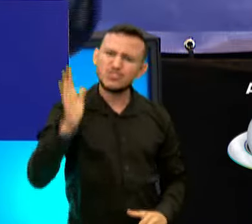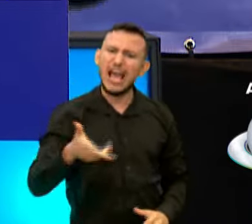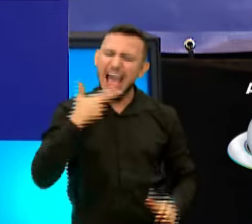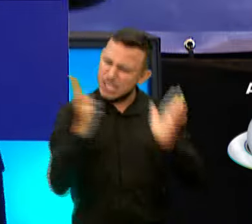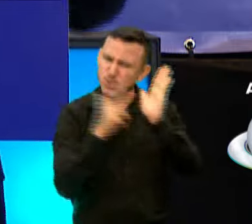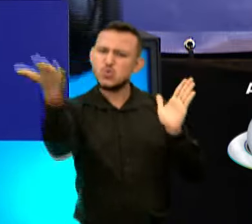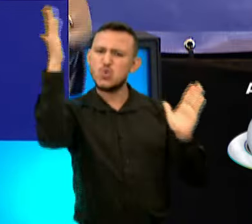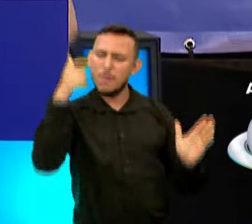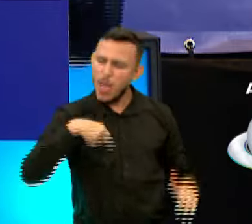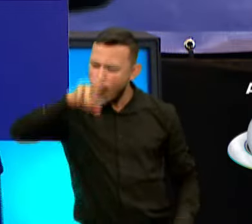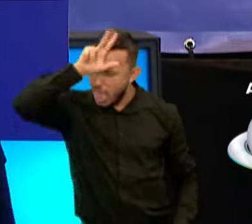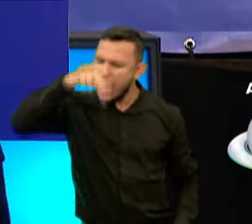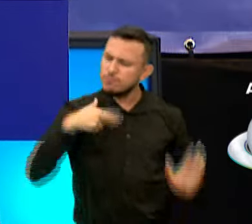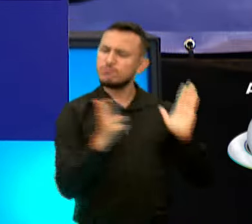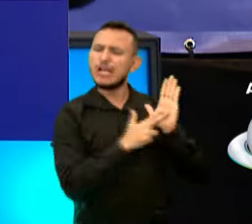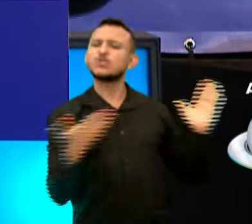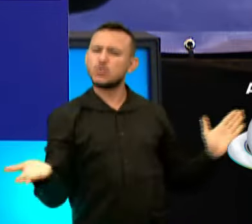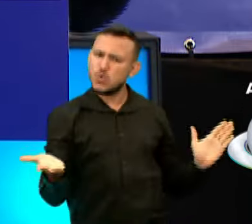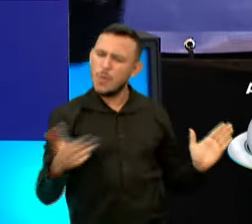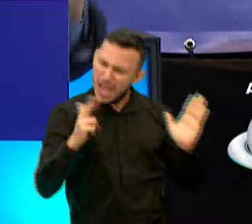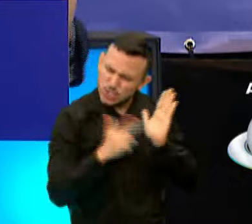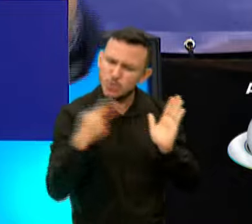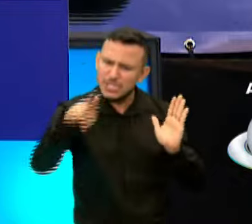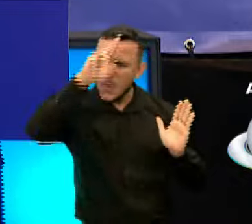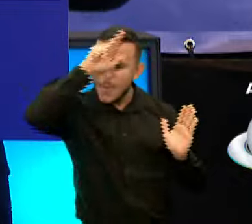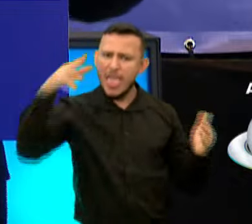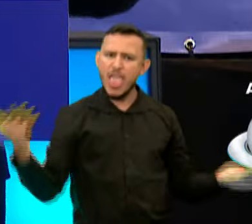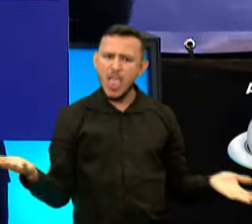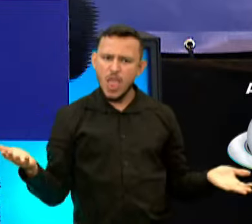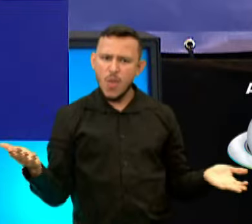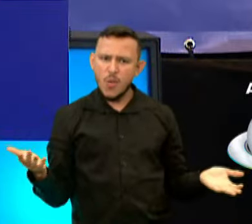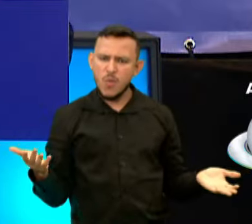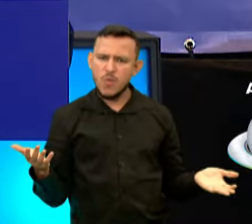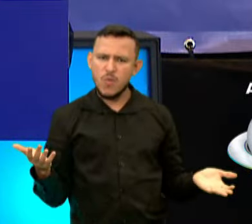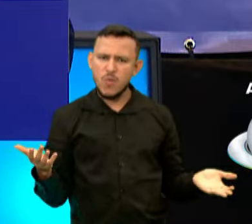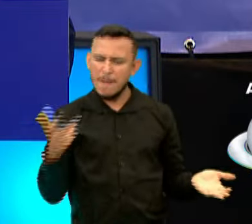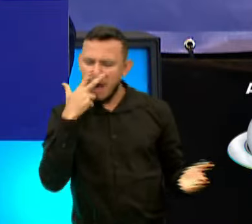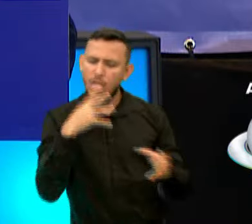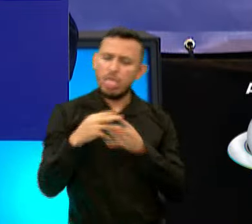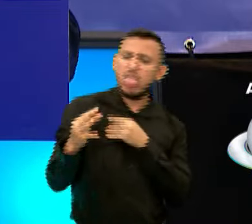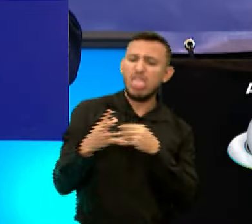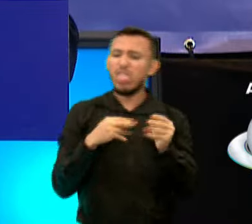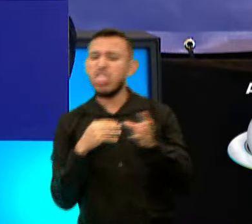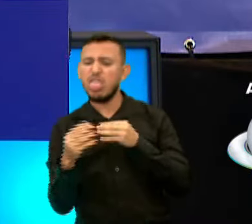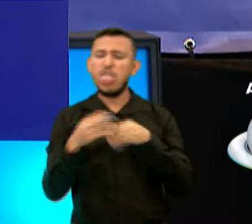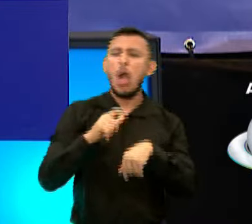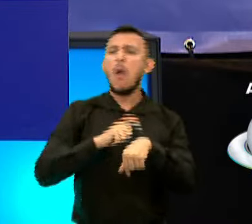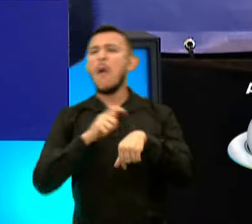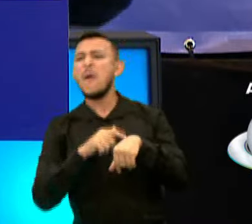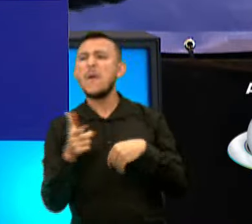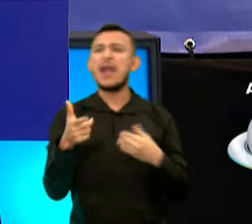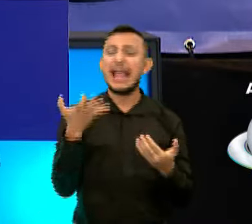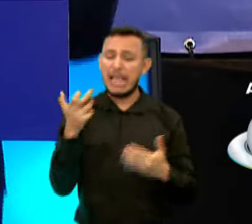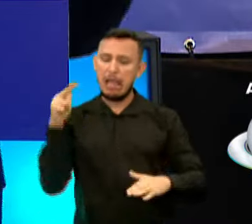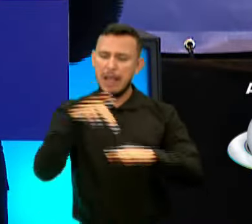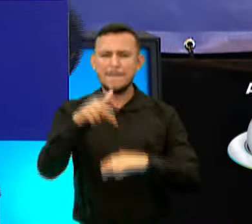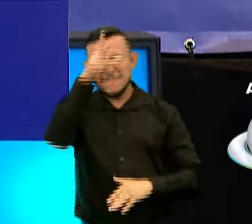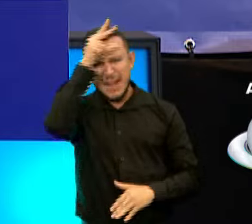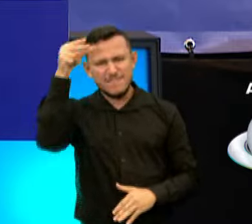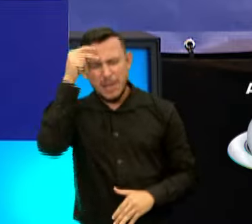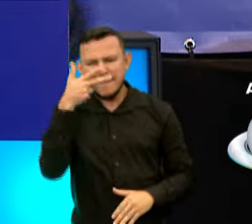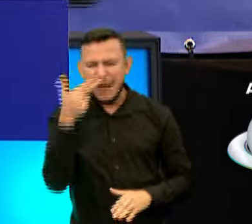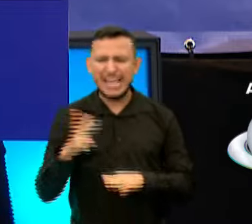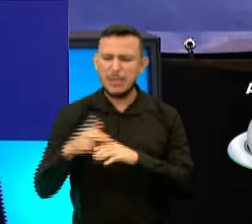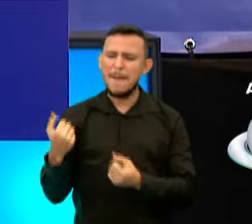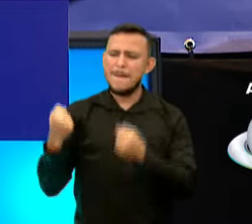assuma. Errei. Errei. Assuma os erros. Não queira administrar a Fortaleza com um erro